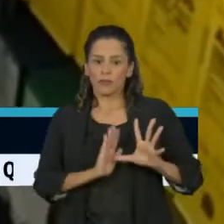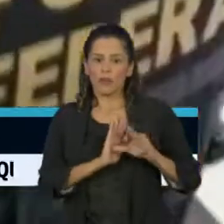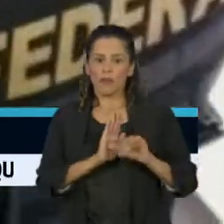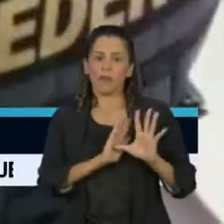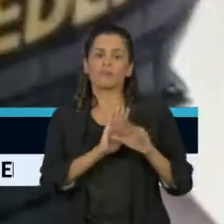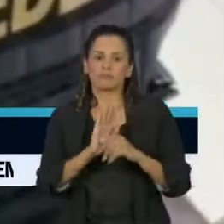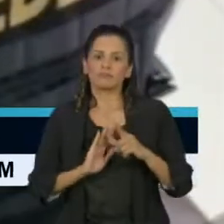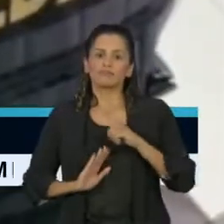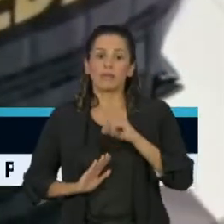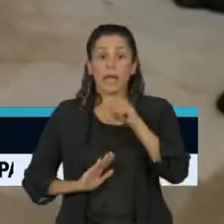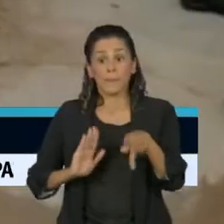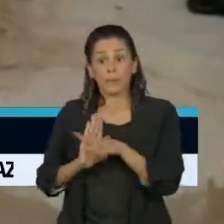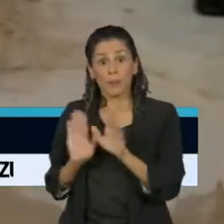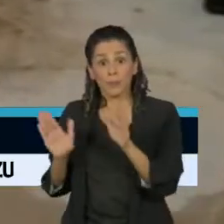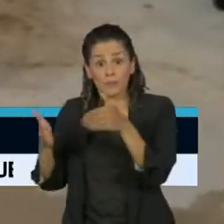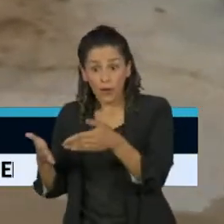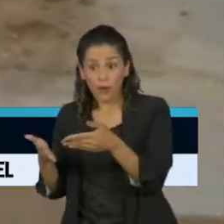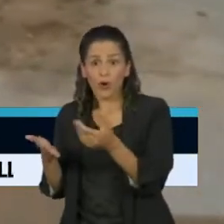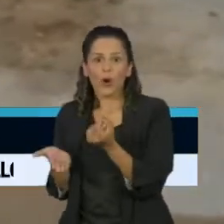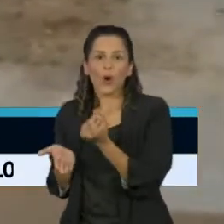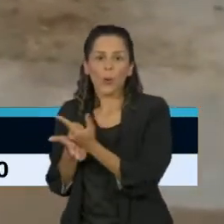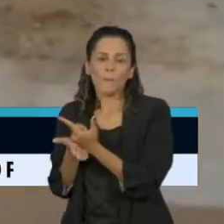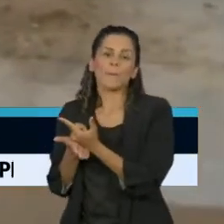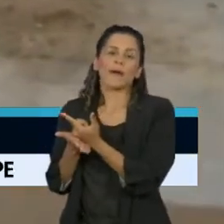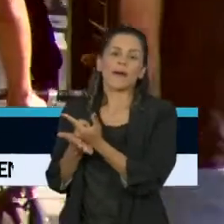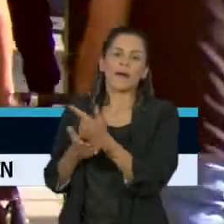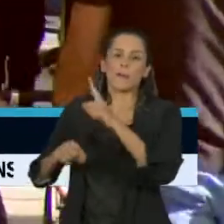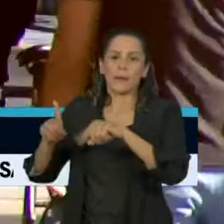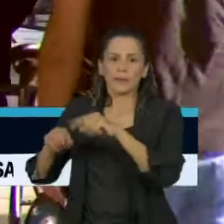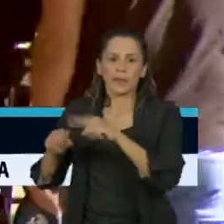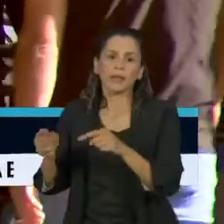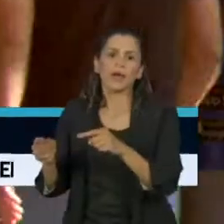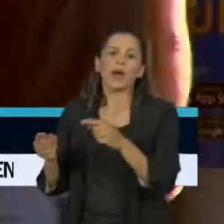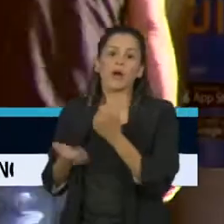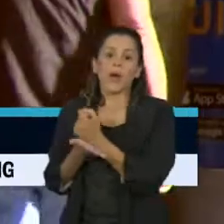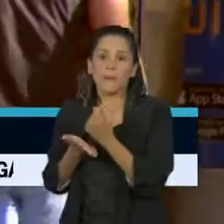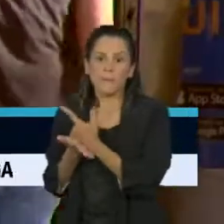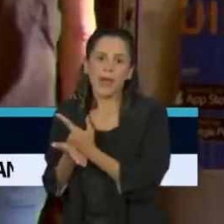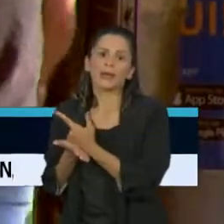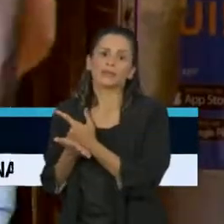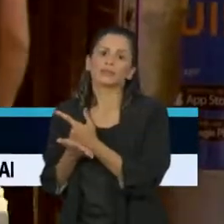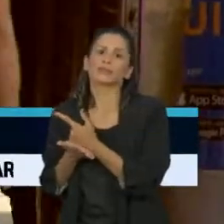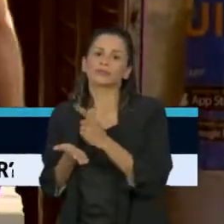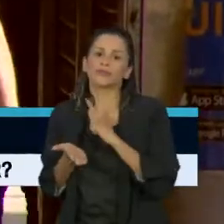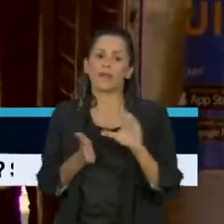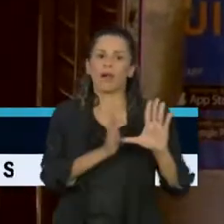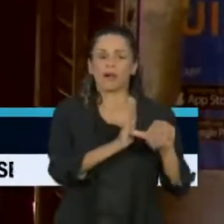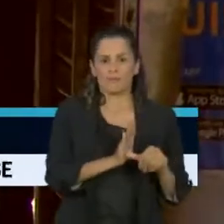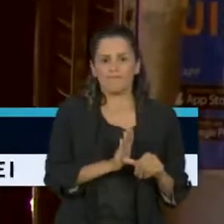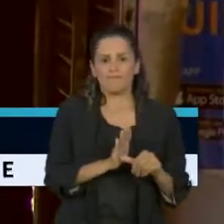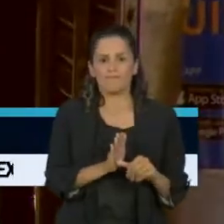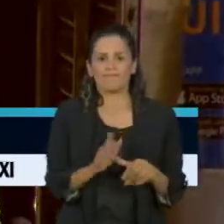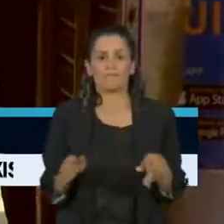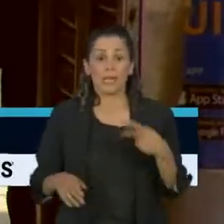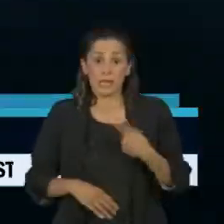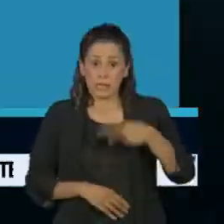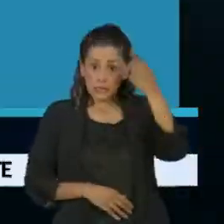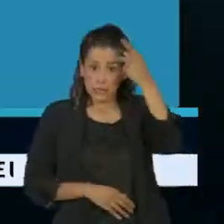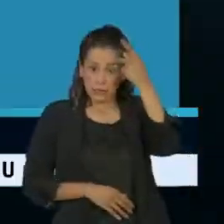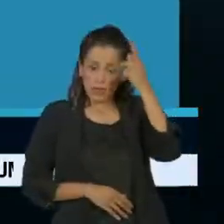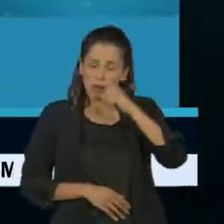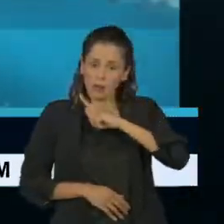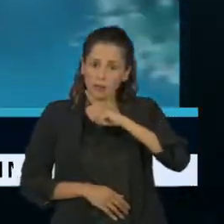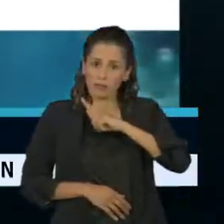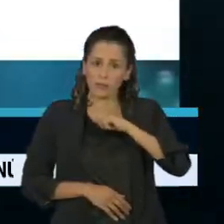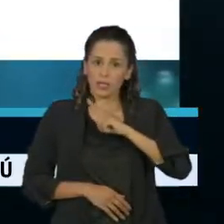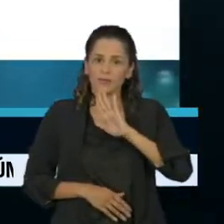a compra de insumos médicos, respiradores e testes rápidos. Em São Paulo, uma pesquisa realizada pela Prefeitura da capital revelou